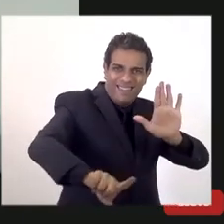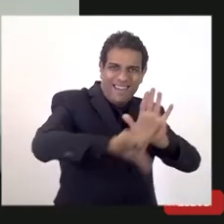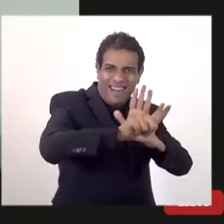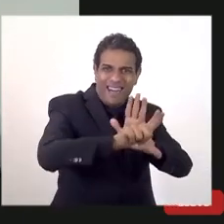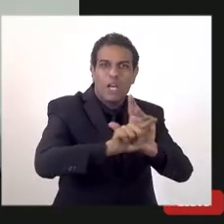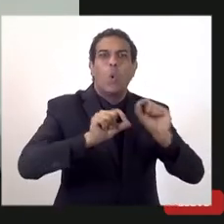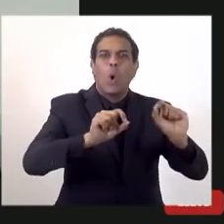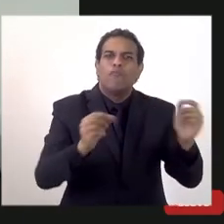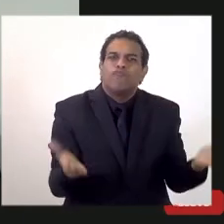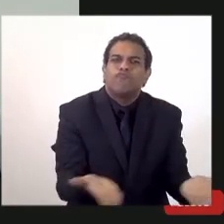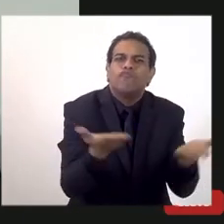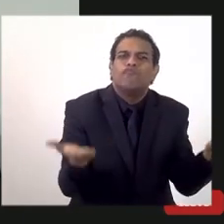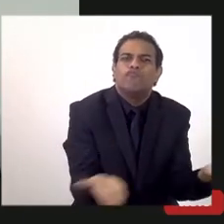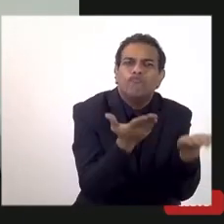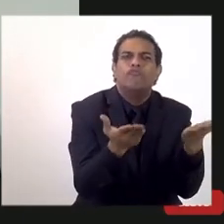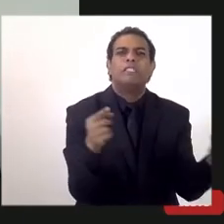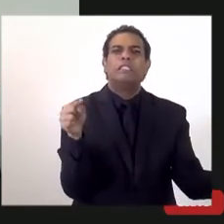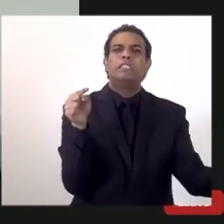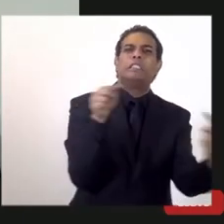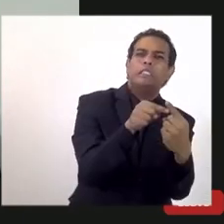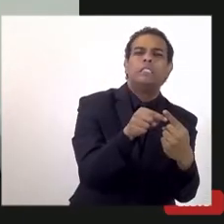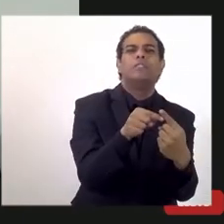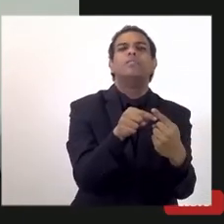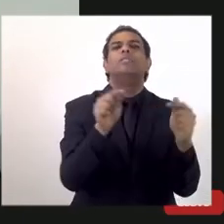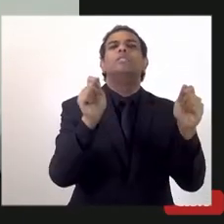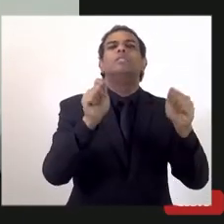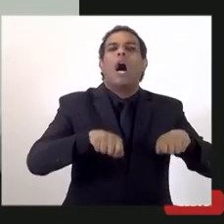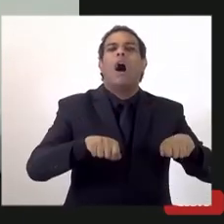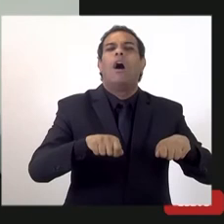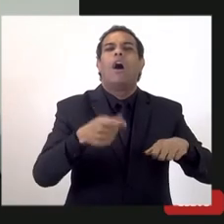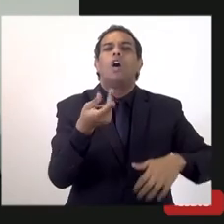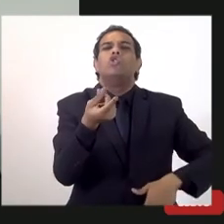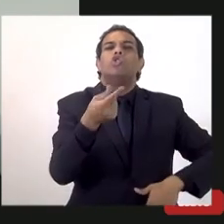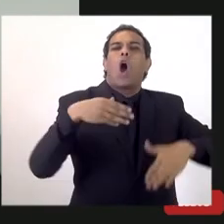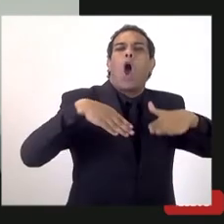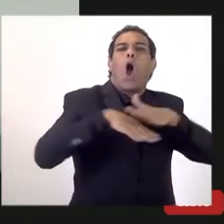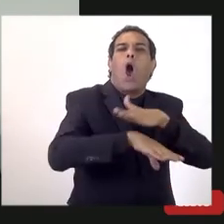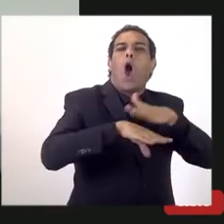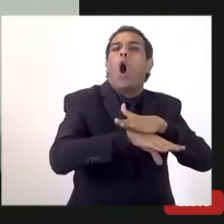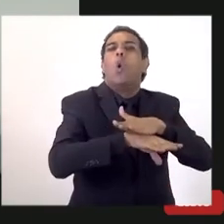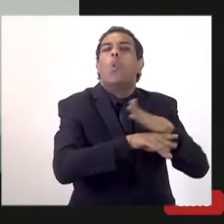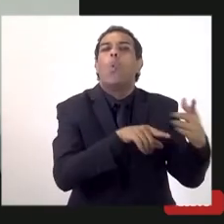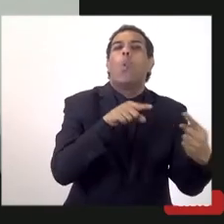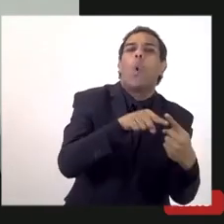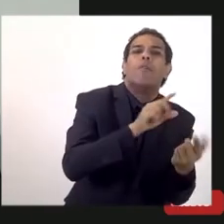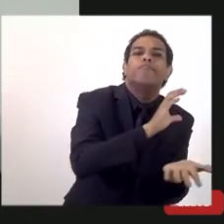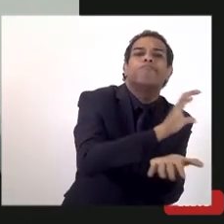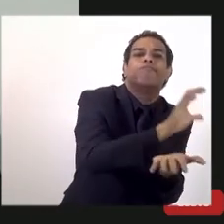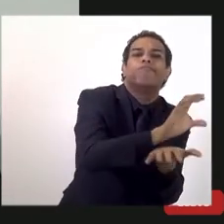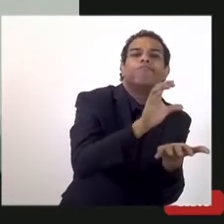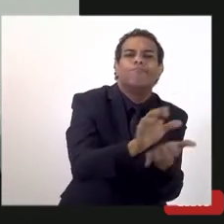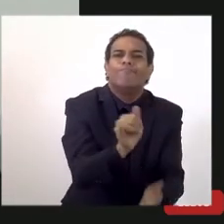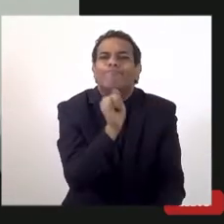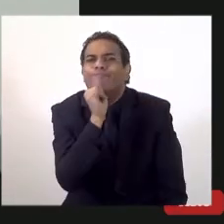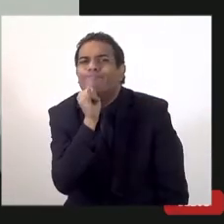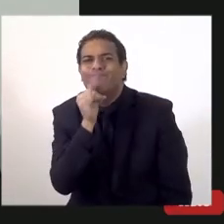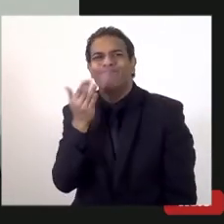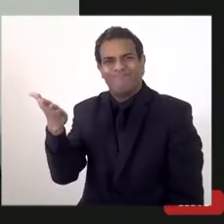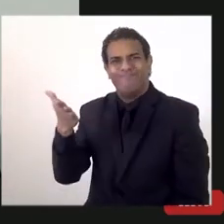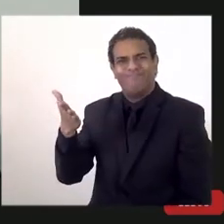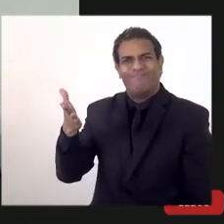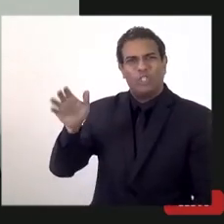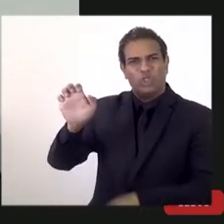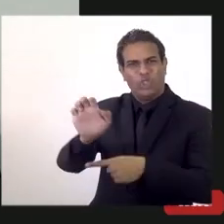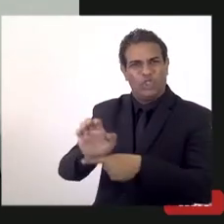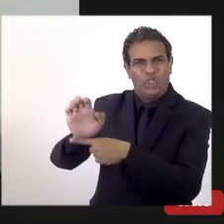o fomento e o direcionamento do fundo a essas ações estruturantes. Cito apenas como exemplo no Espírito Santo